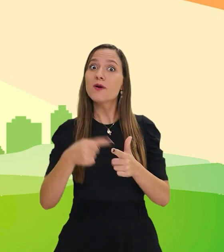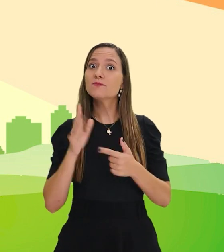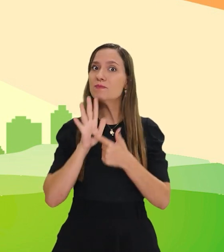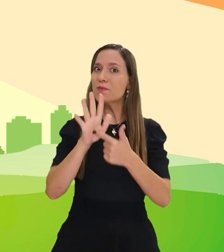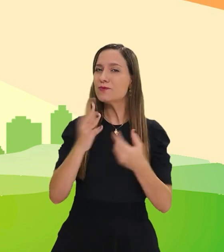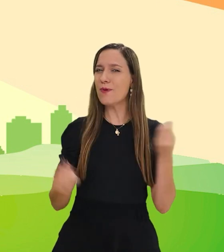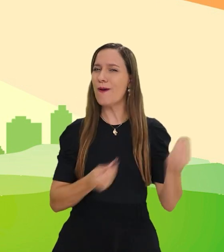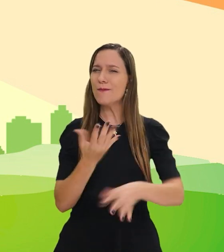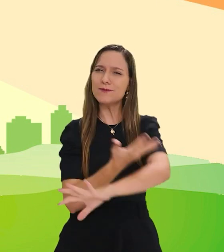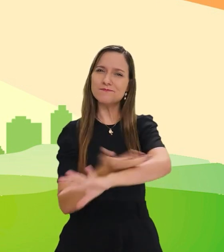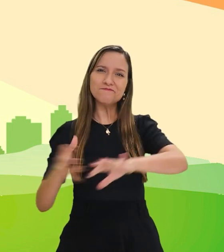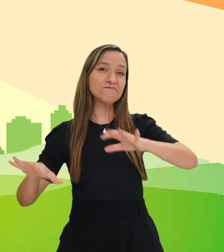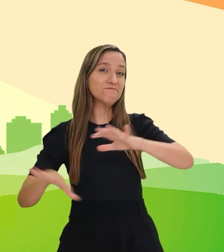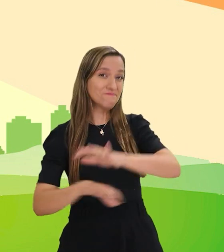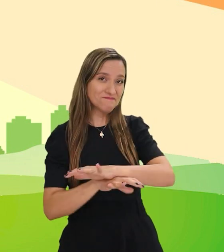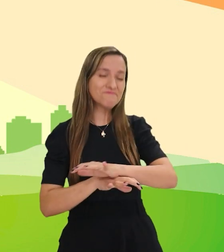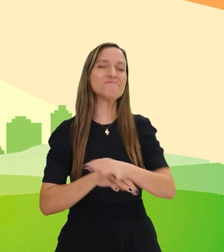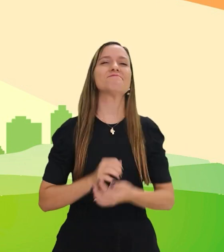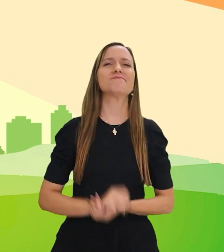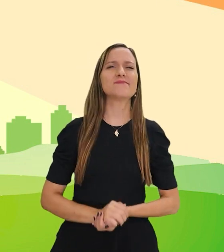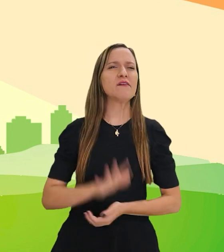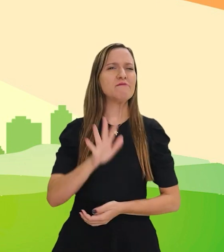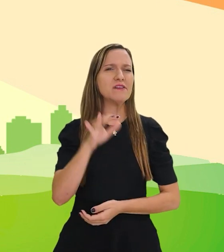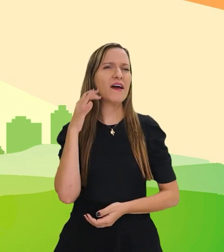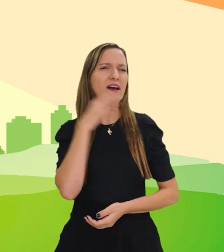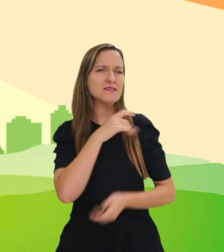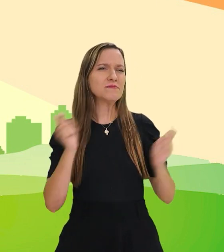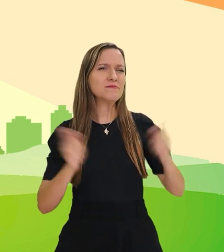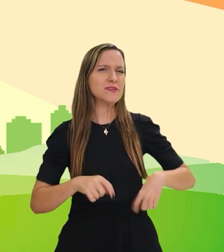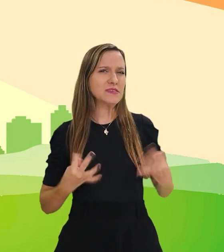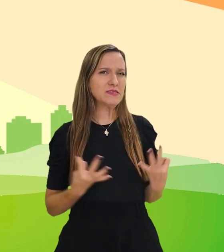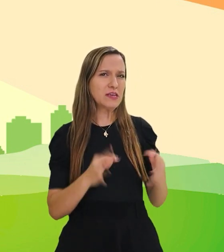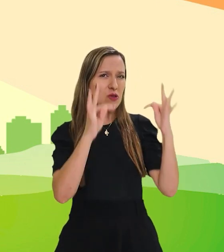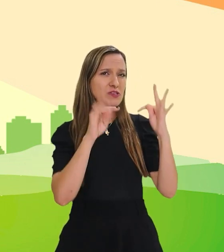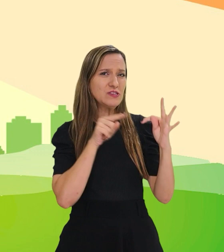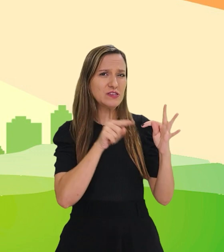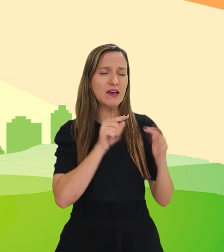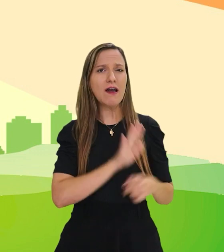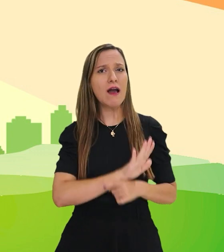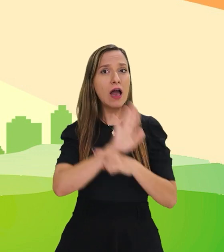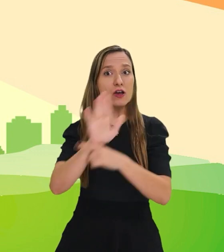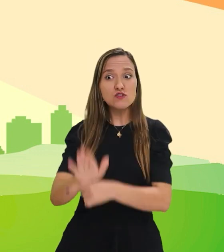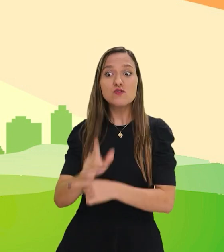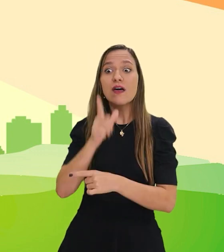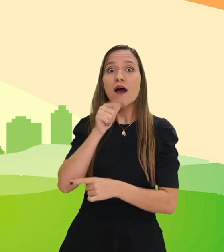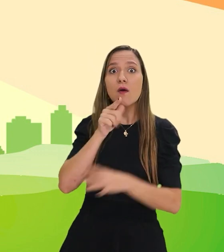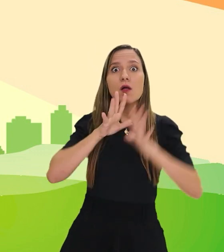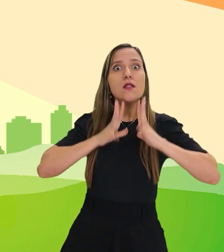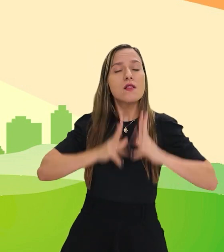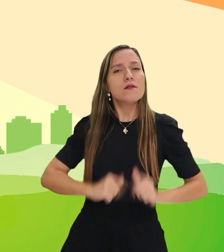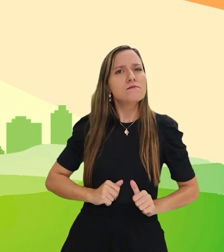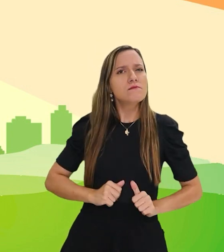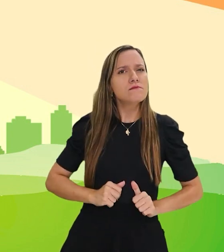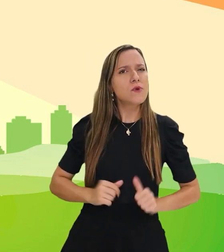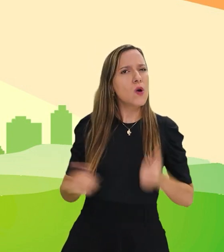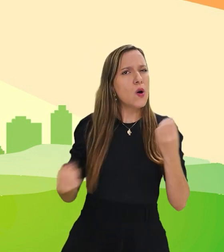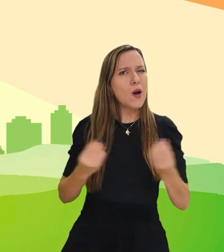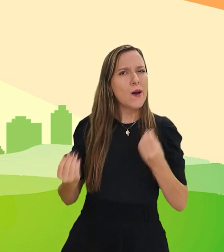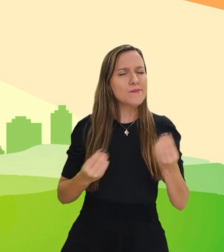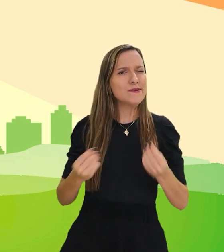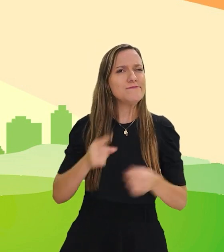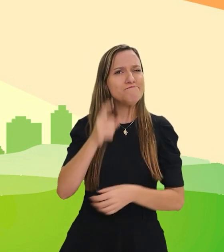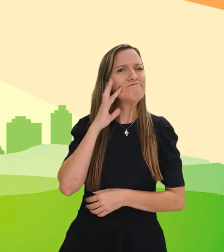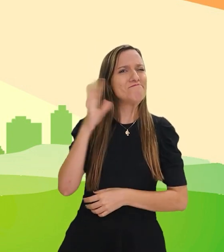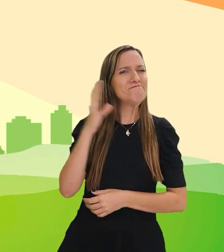ambiental da sustentabilidade. Será que existe tecnologia para despoluir água? Hum, fica a